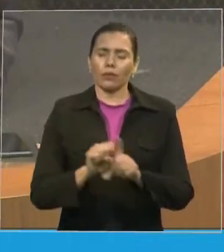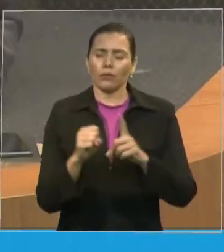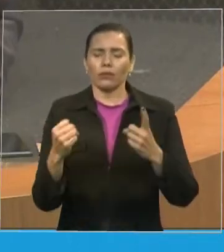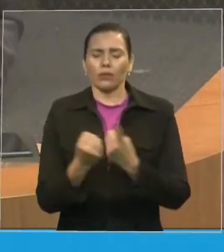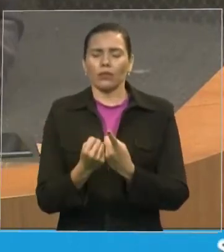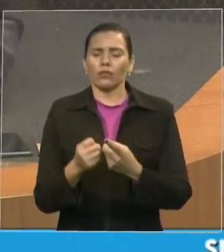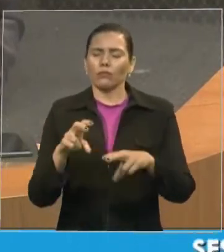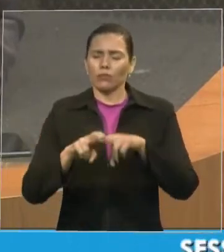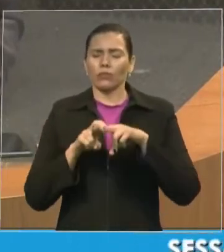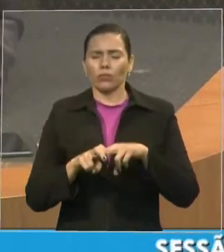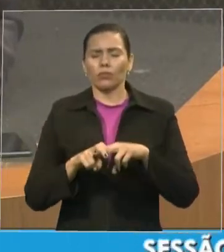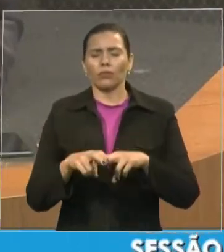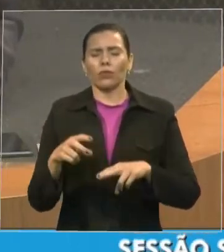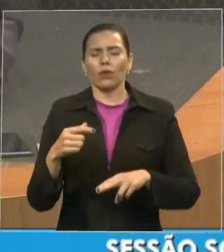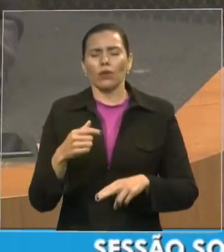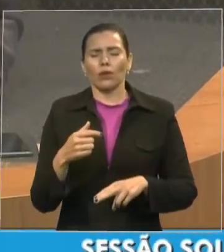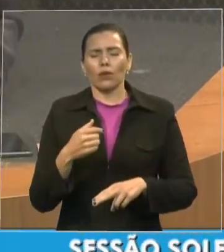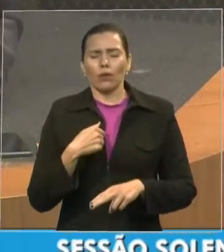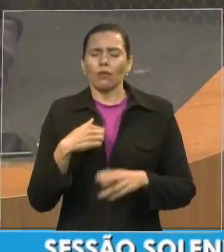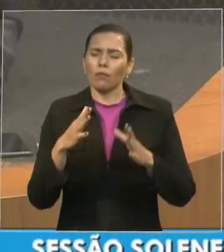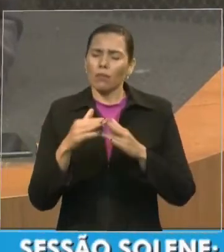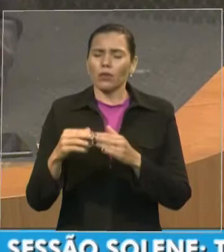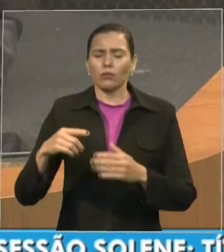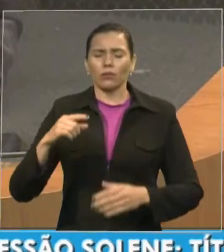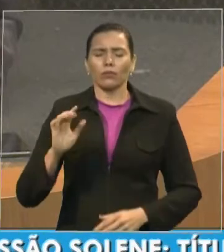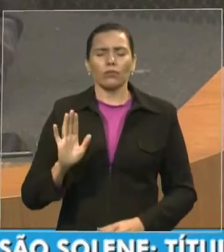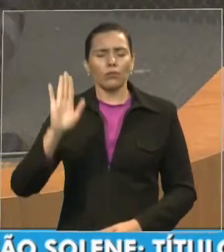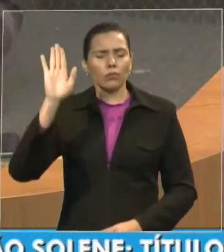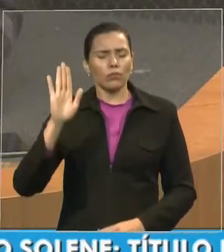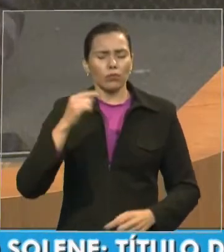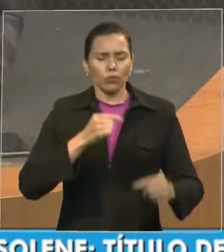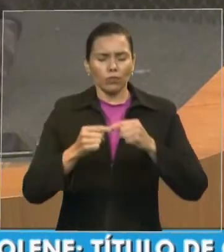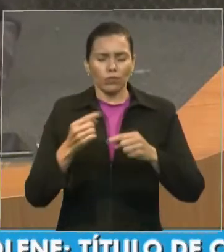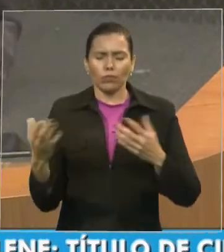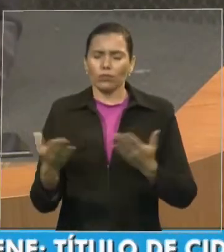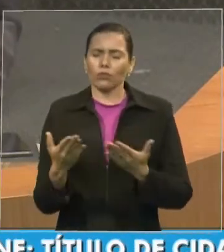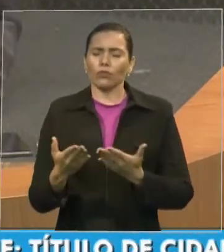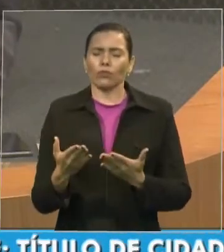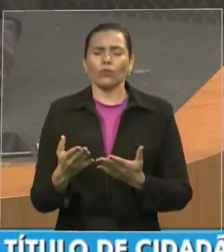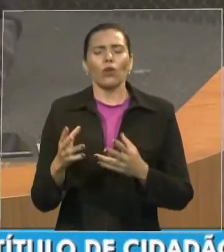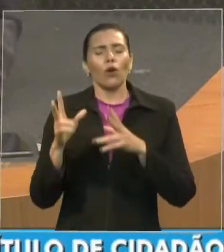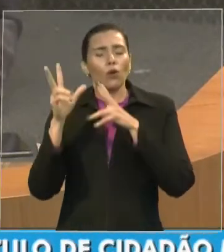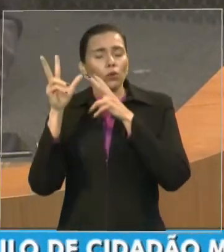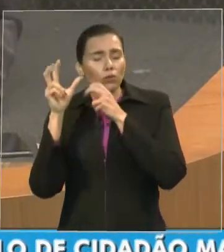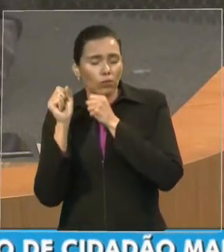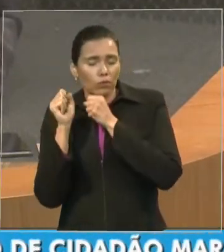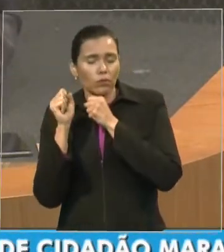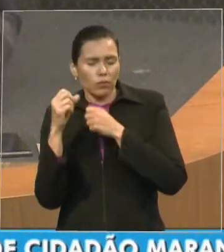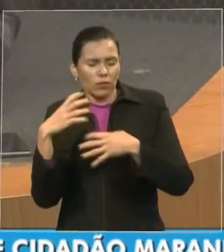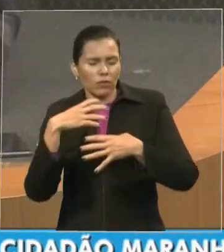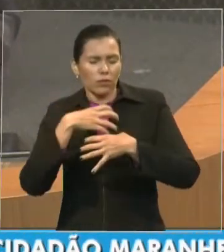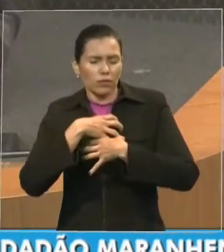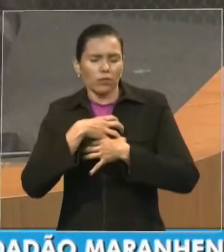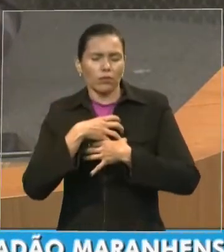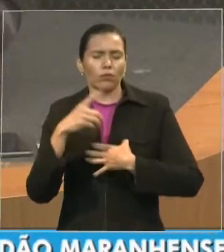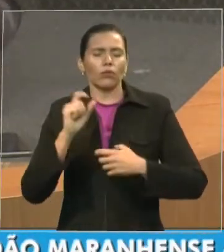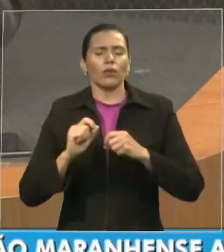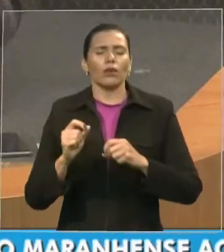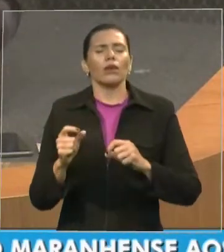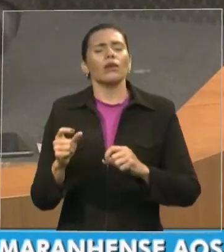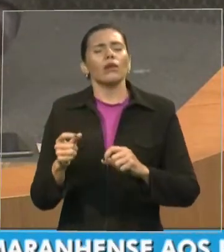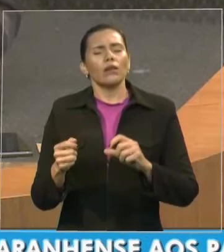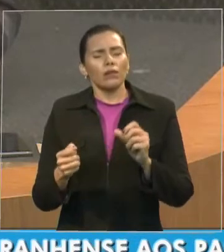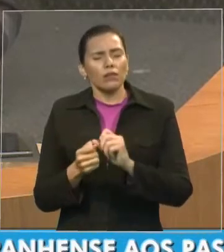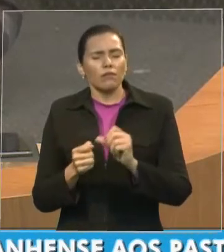descansem sabendo e fazendo mais do que poderiam fazer na sensação exata de que são